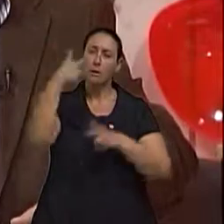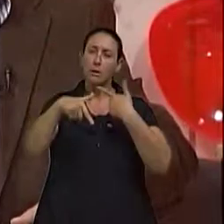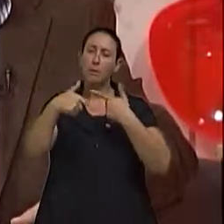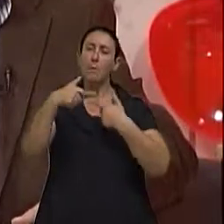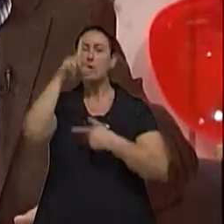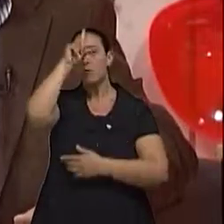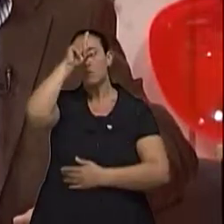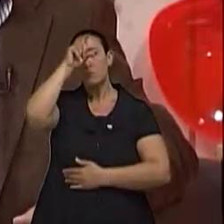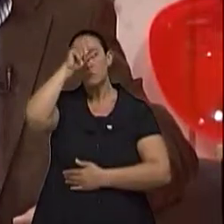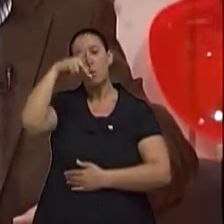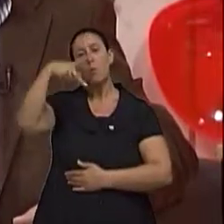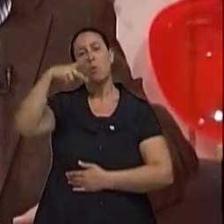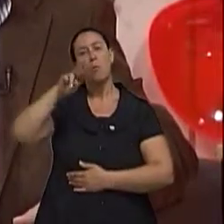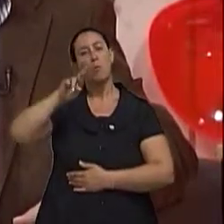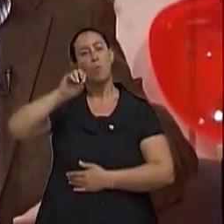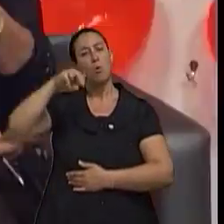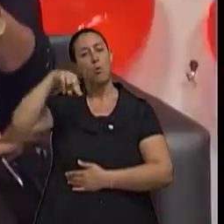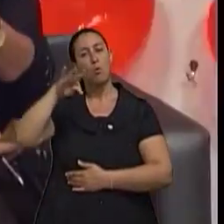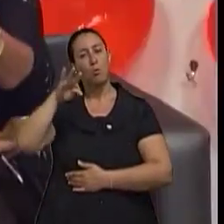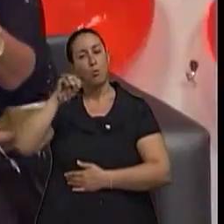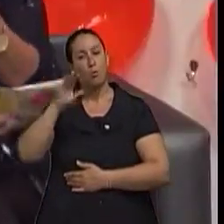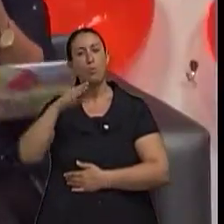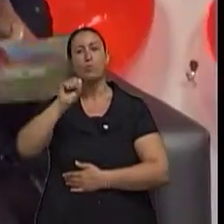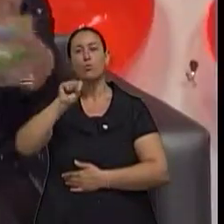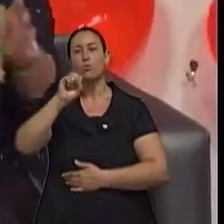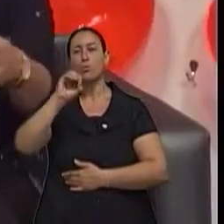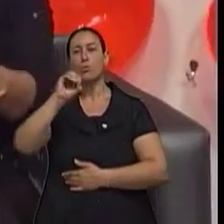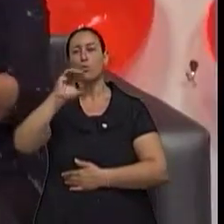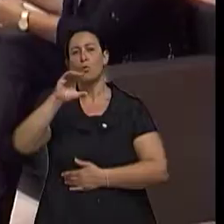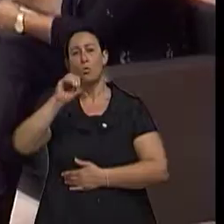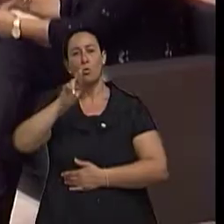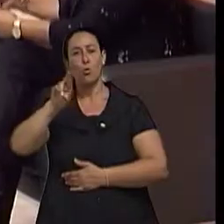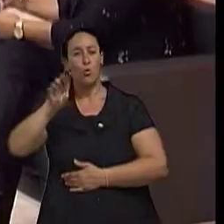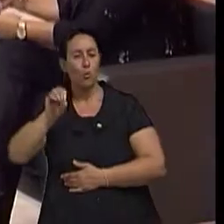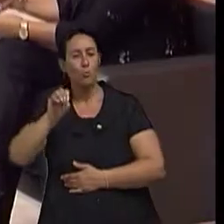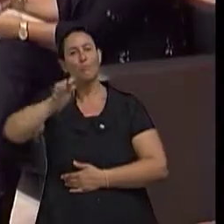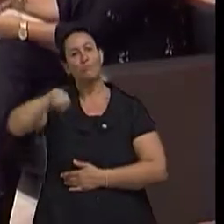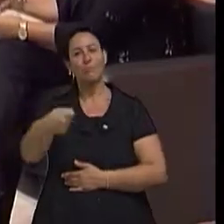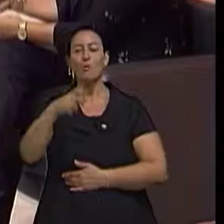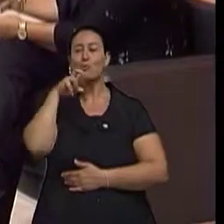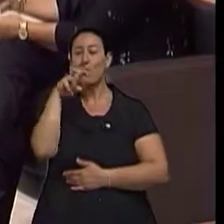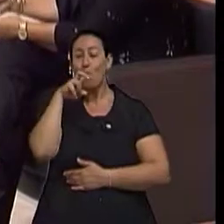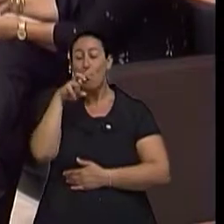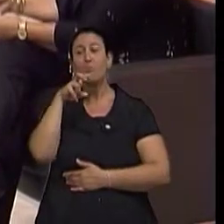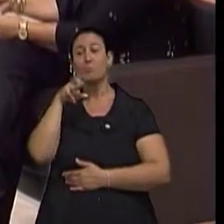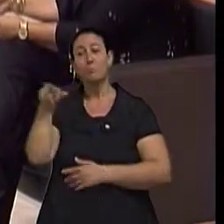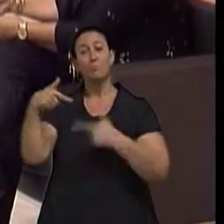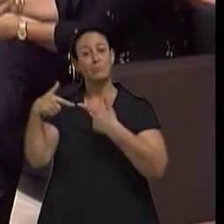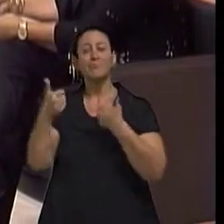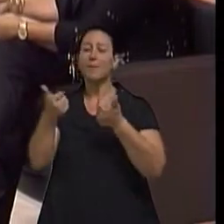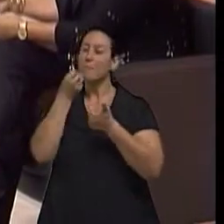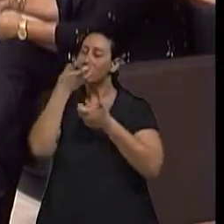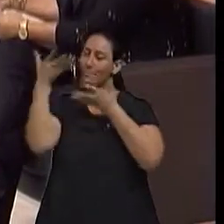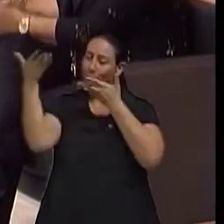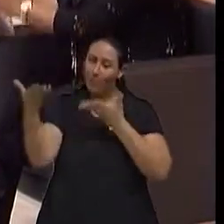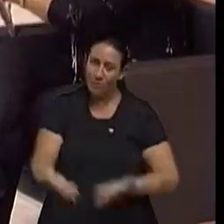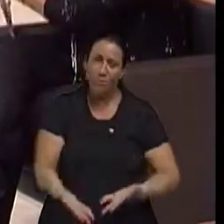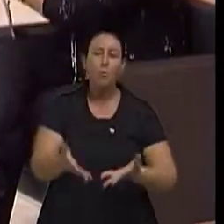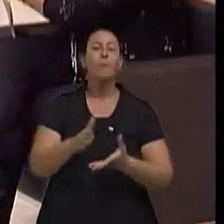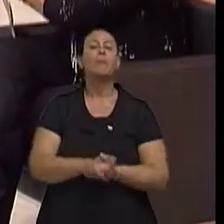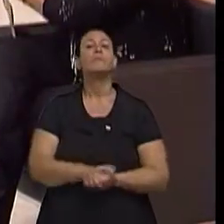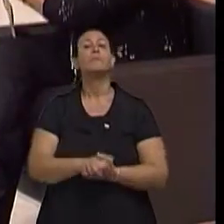aqui de Porto Alegre. Como a gente chama, o nosso pronto-socorro, né, doutor Jair? É verdade. Seja bem-vindo ao nosso programa.